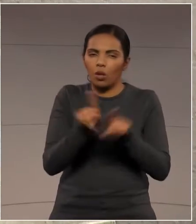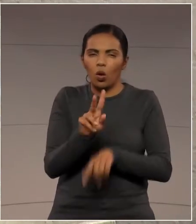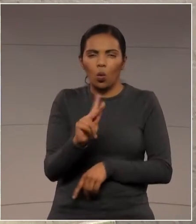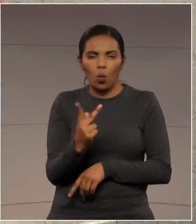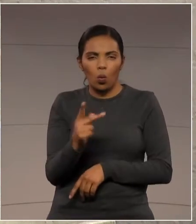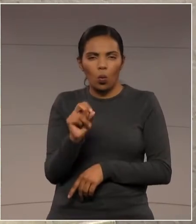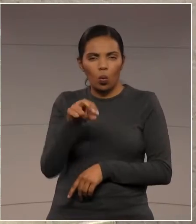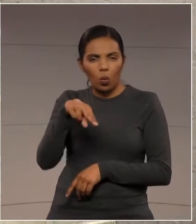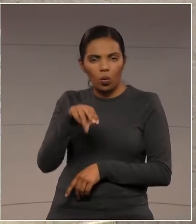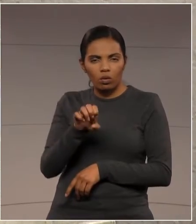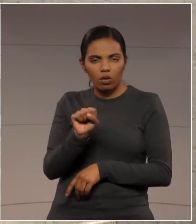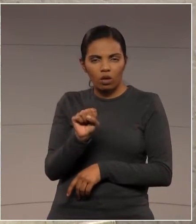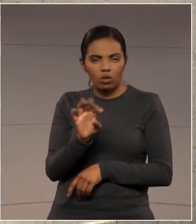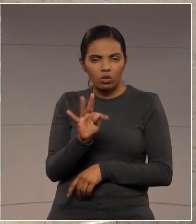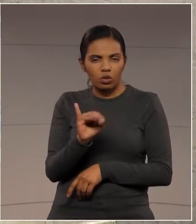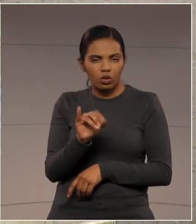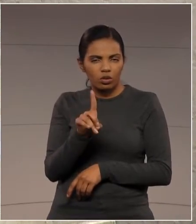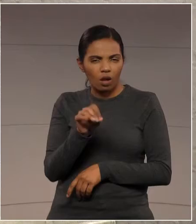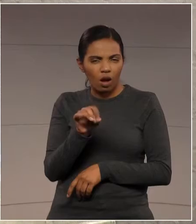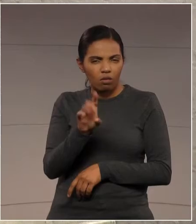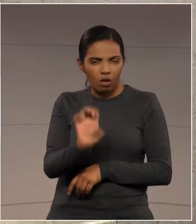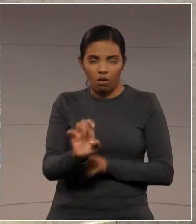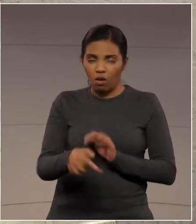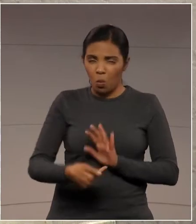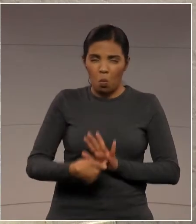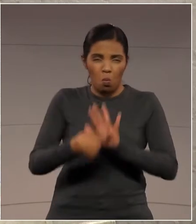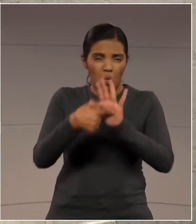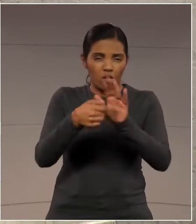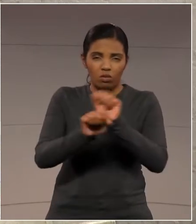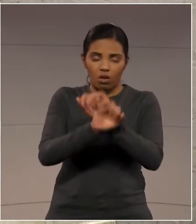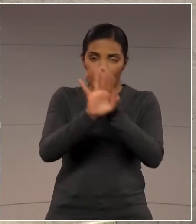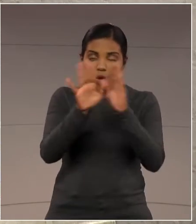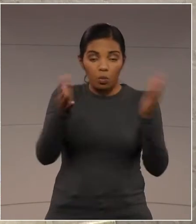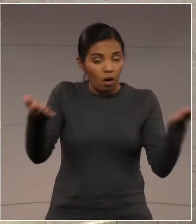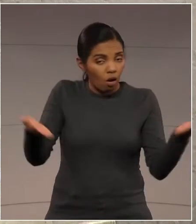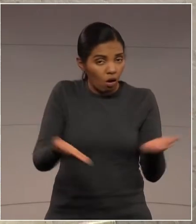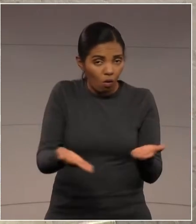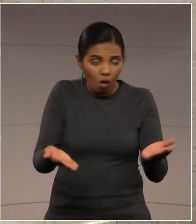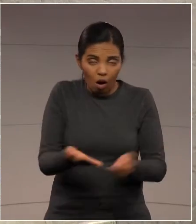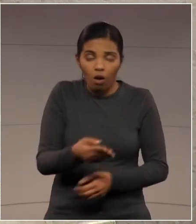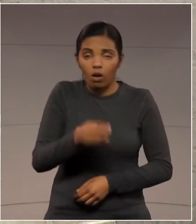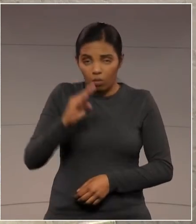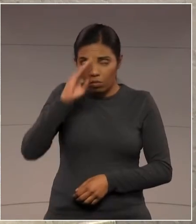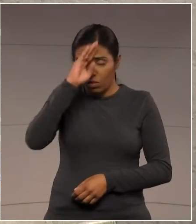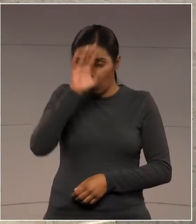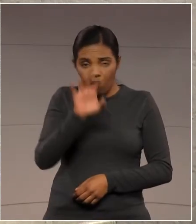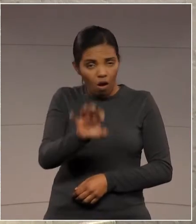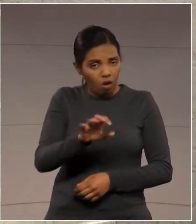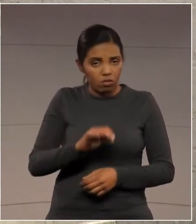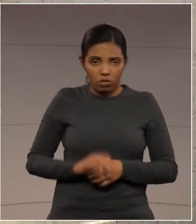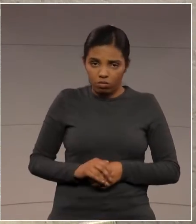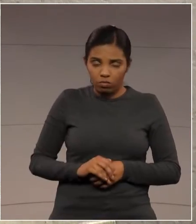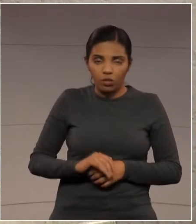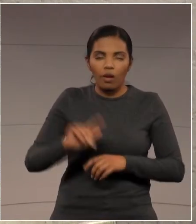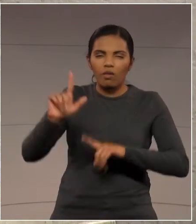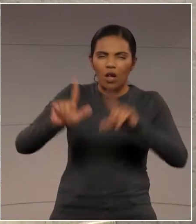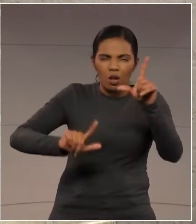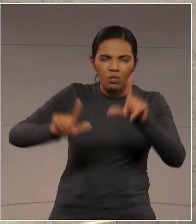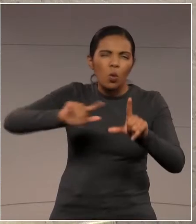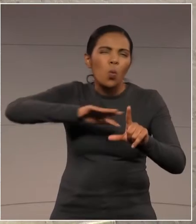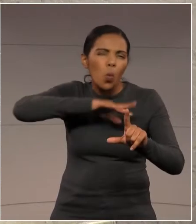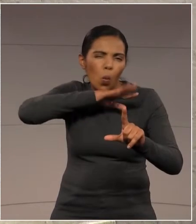transparência. É assim o governo que o Brasil tem hoje em dia. A mídia podre, queira ou não,